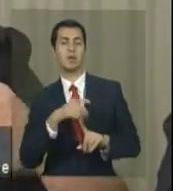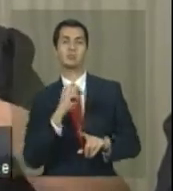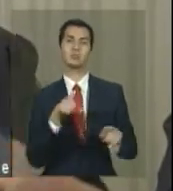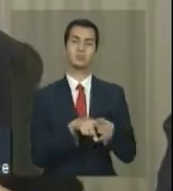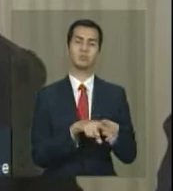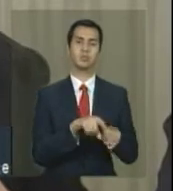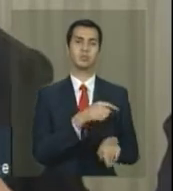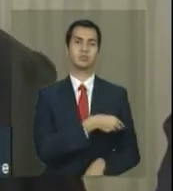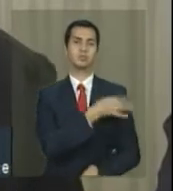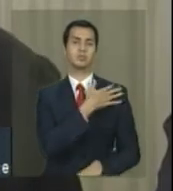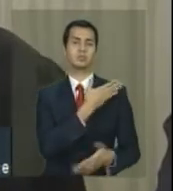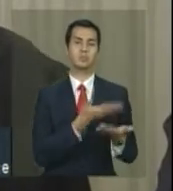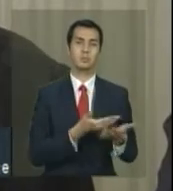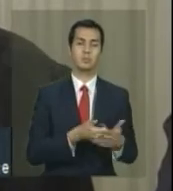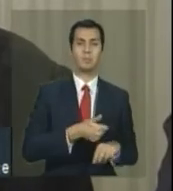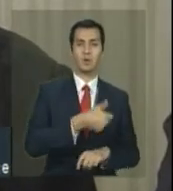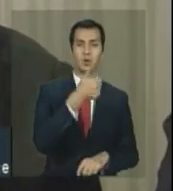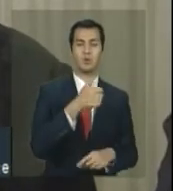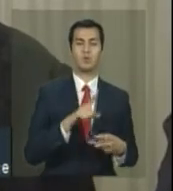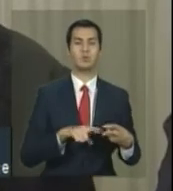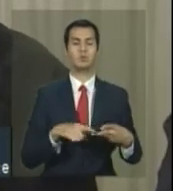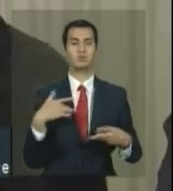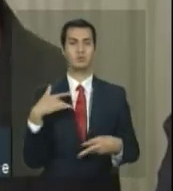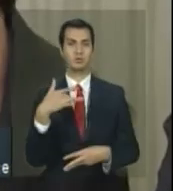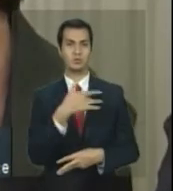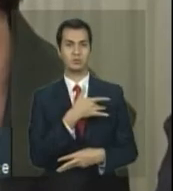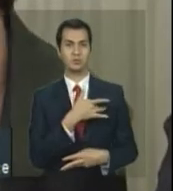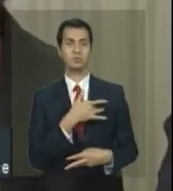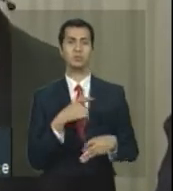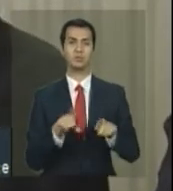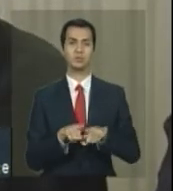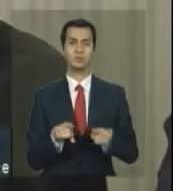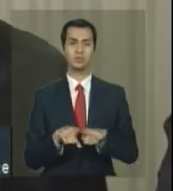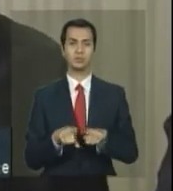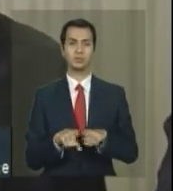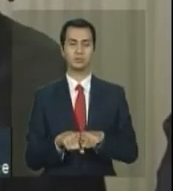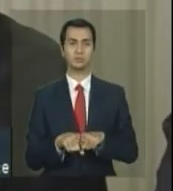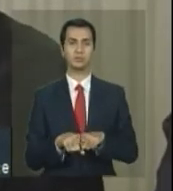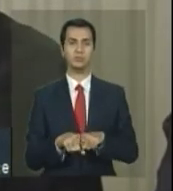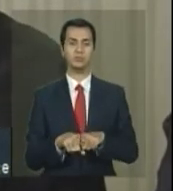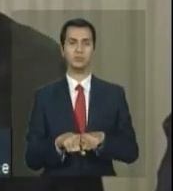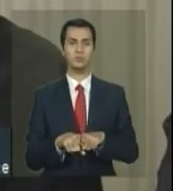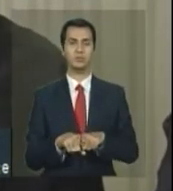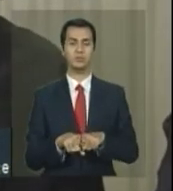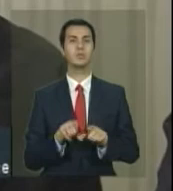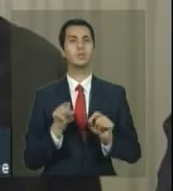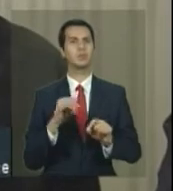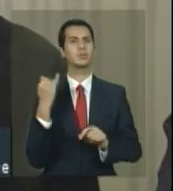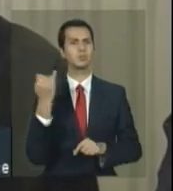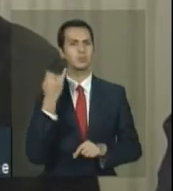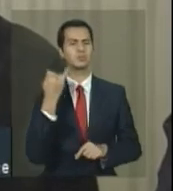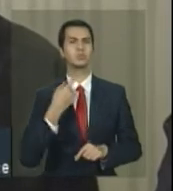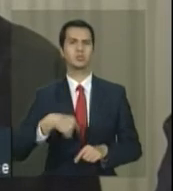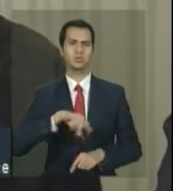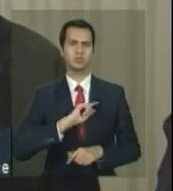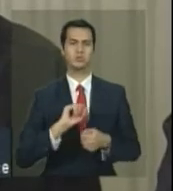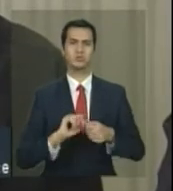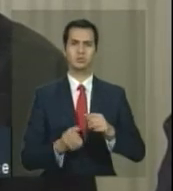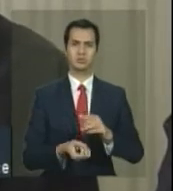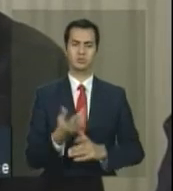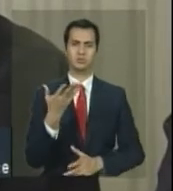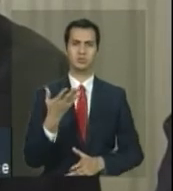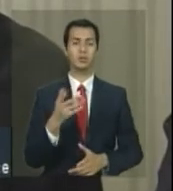escolaridade, de saúde, como eu comentei o assunto da gestante, que eu acho que é uma parceria fantástica que nós estamos fazendo e que